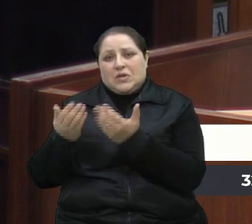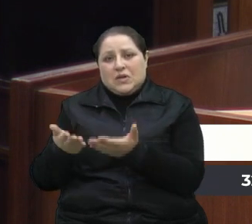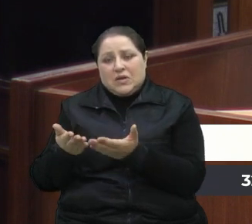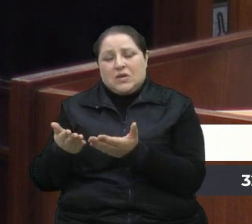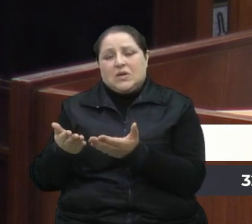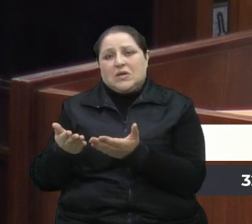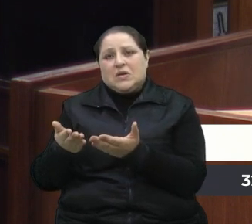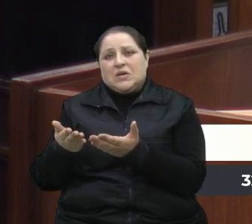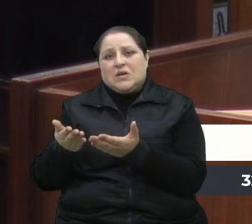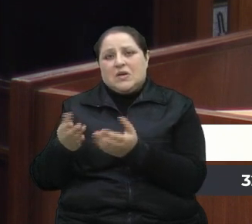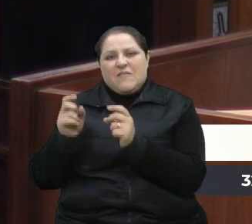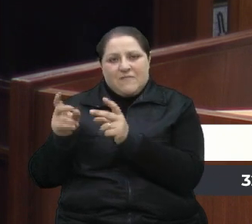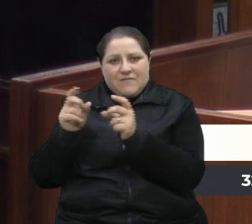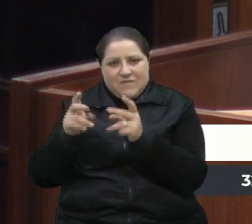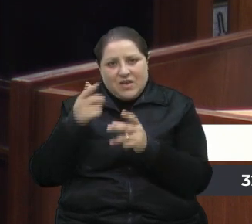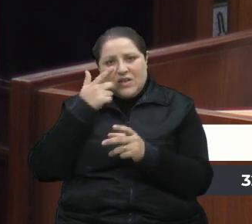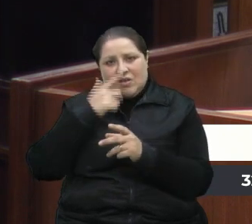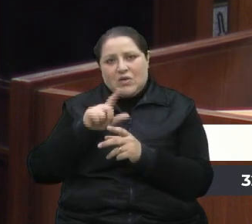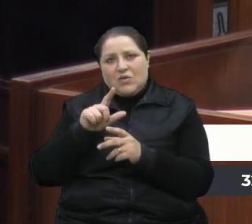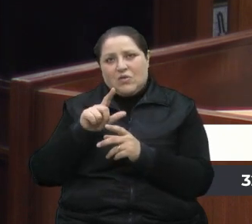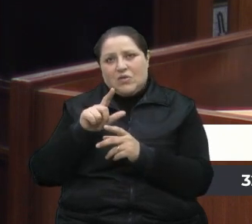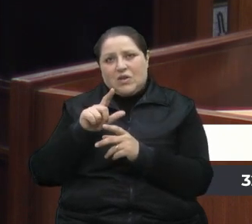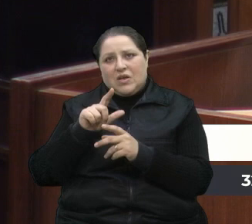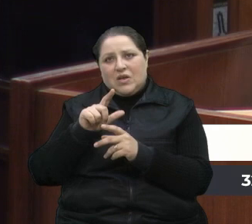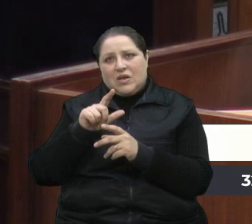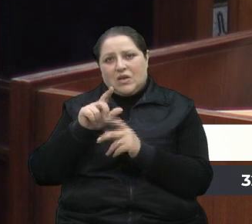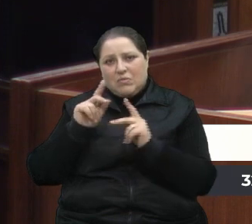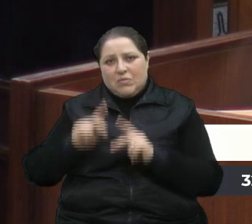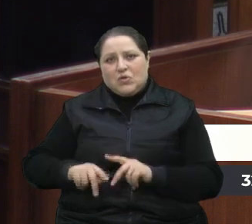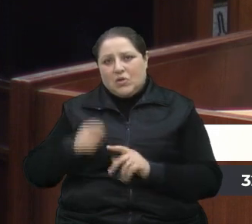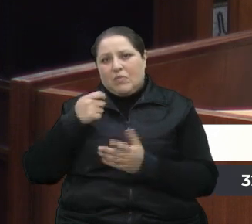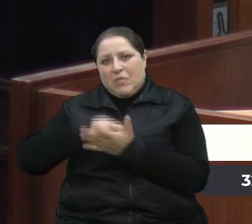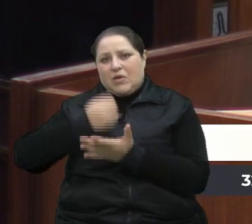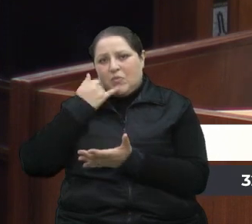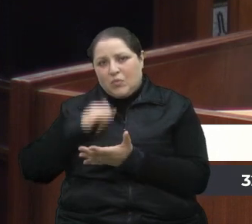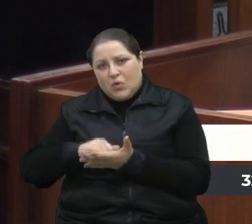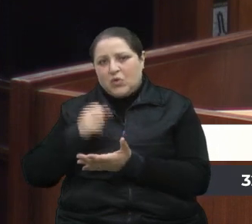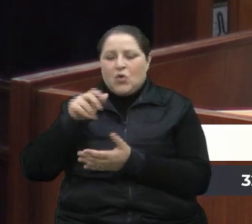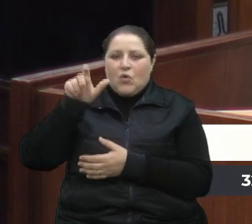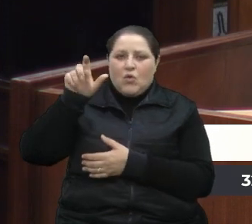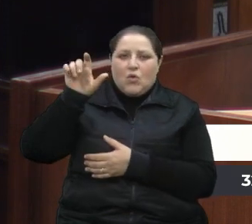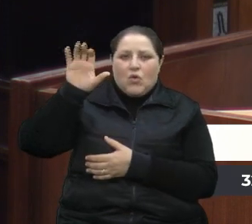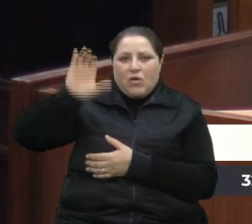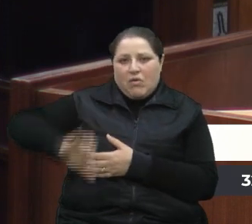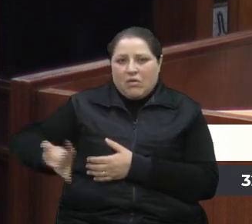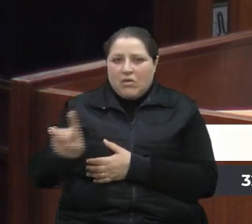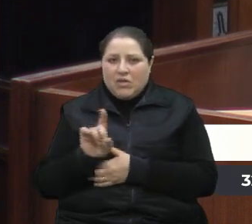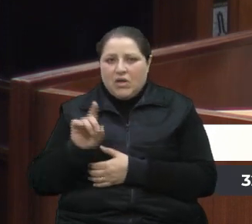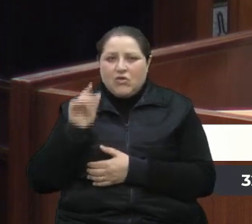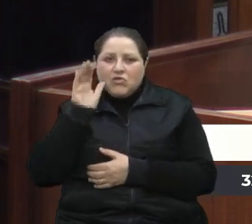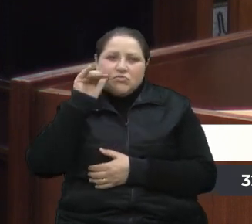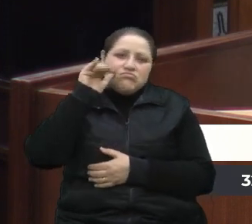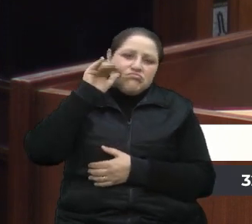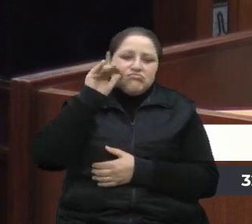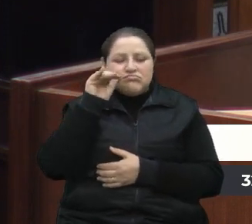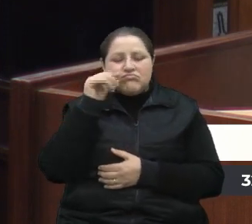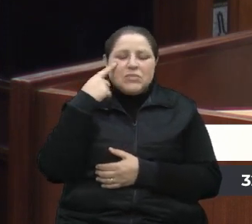essa venda para que o contribuinte ou o cliente que vai lá olhar, ele tenha,